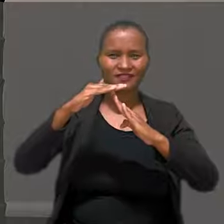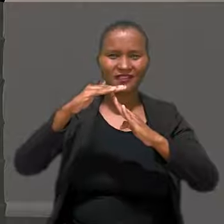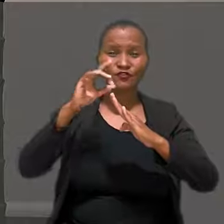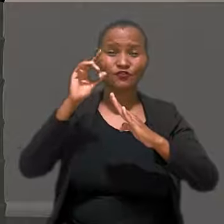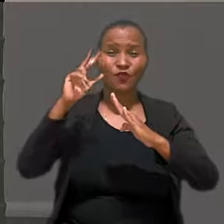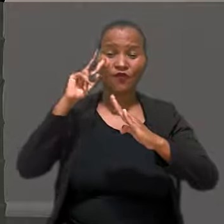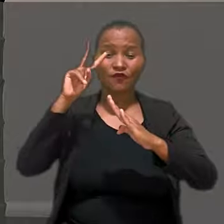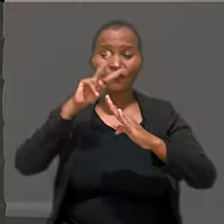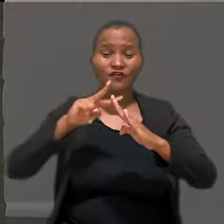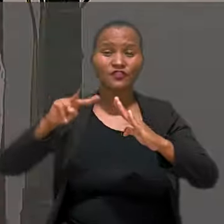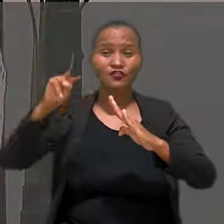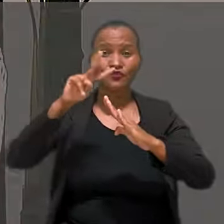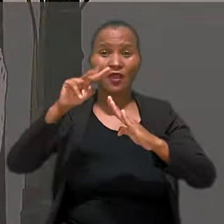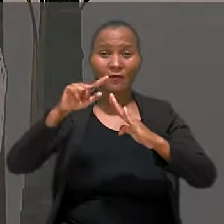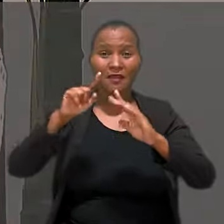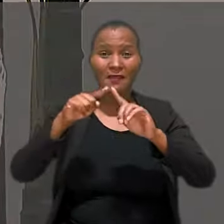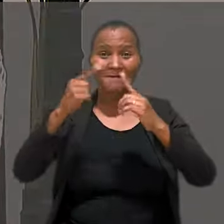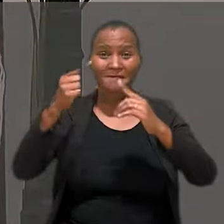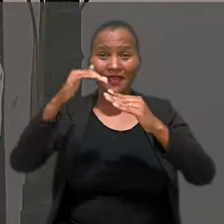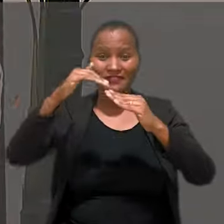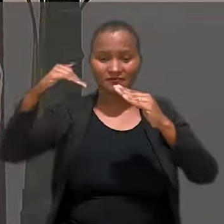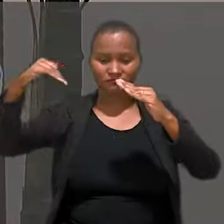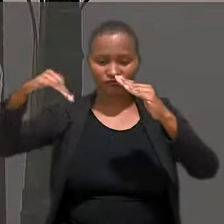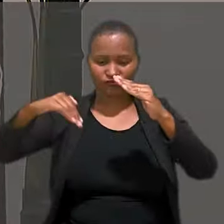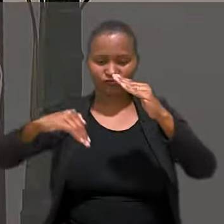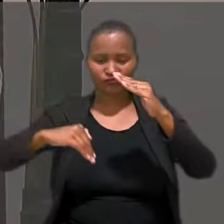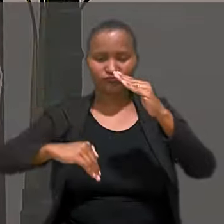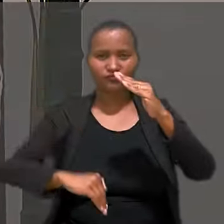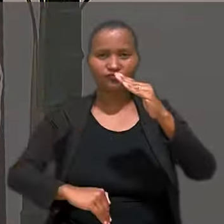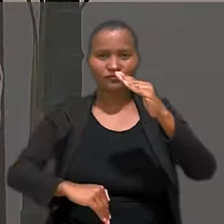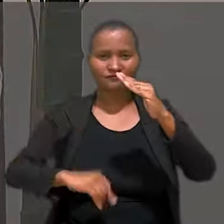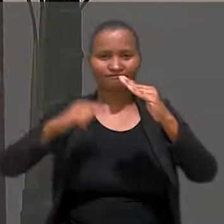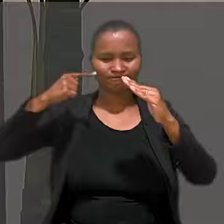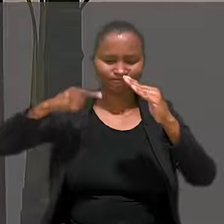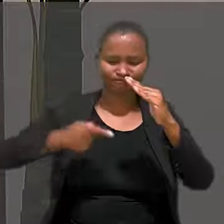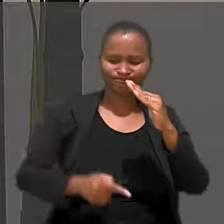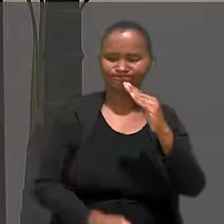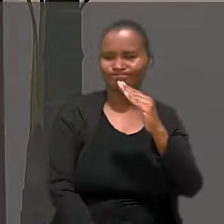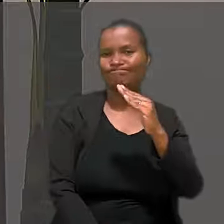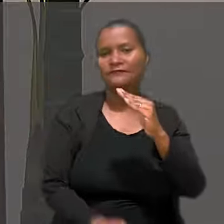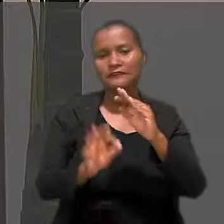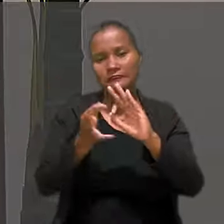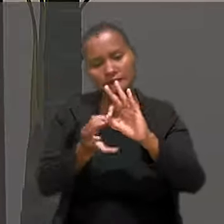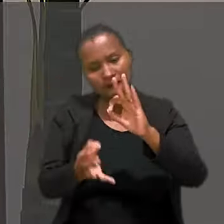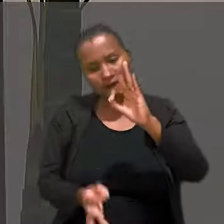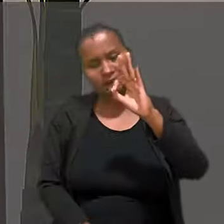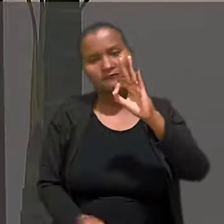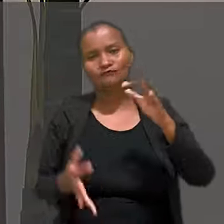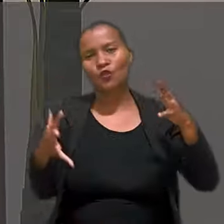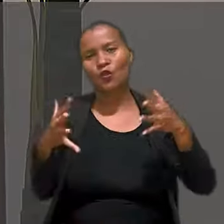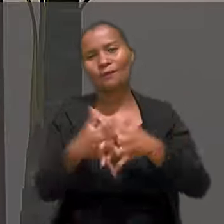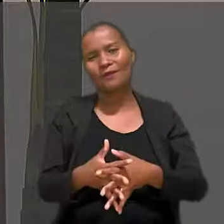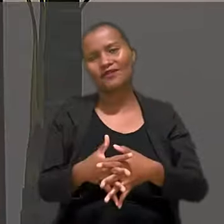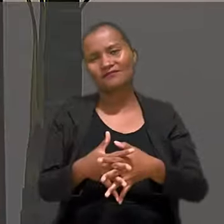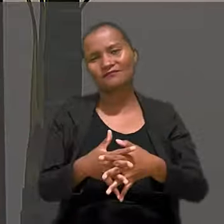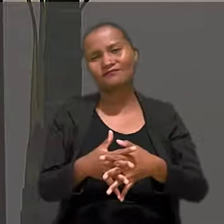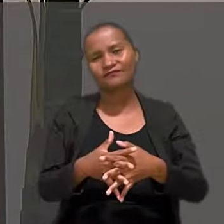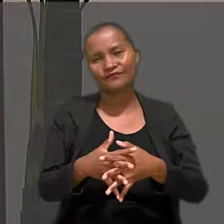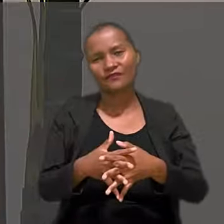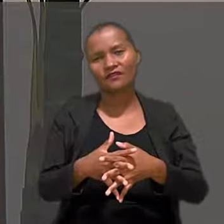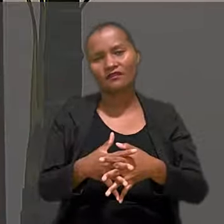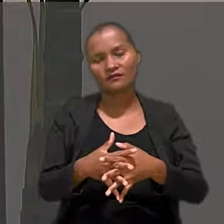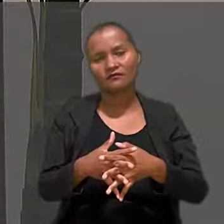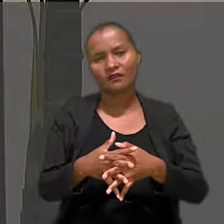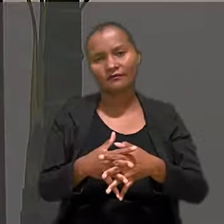que está visível, mas a parte submersa desse iceberg é muito mais densa, muito mais extensa, muito mais complexa